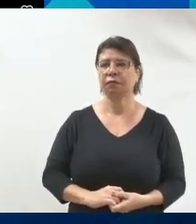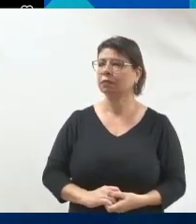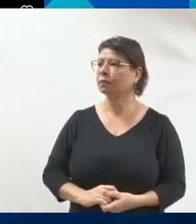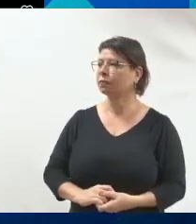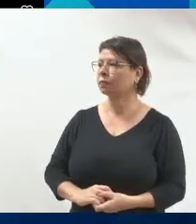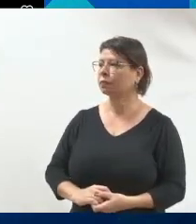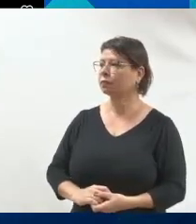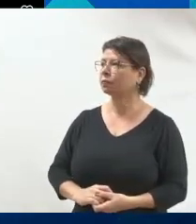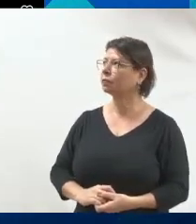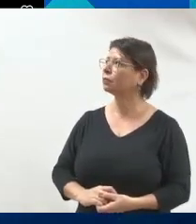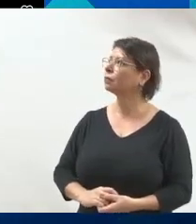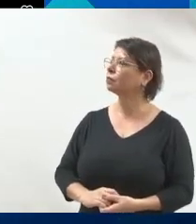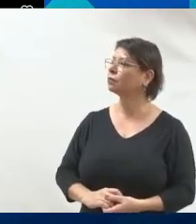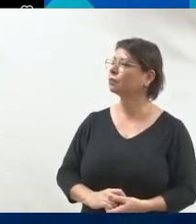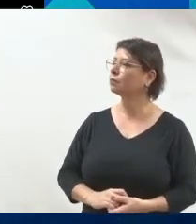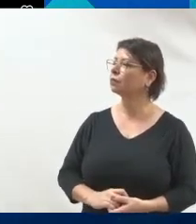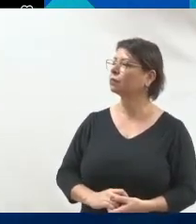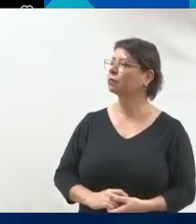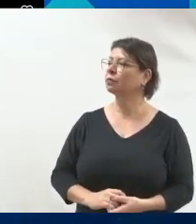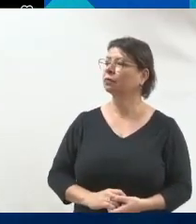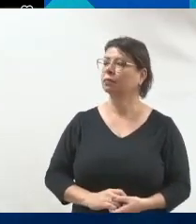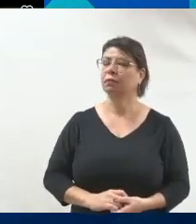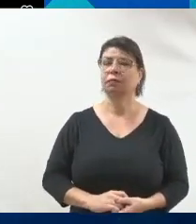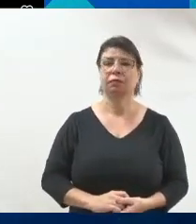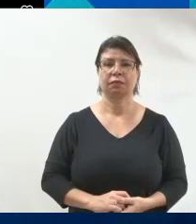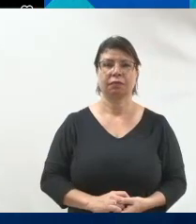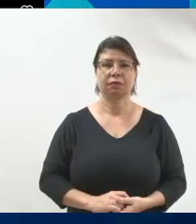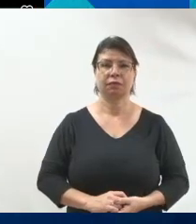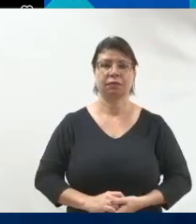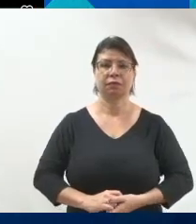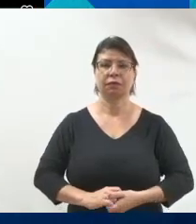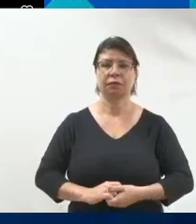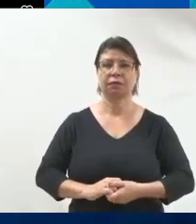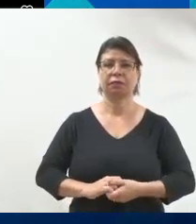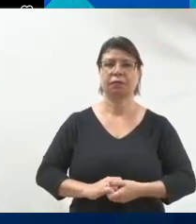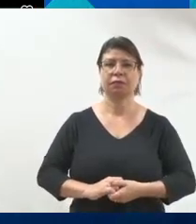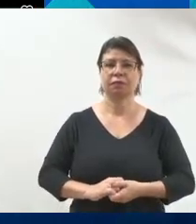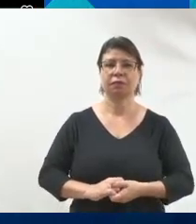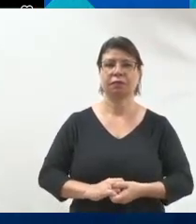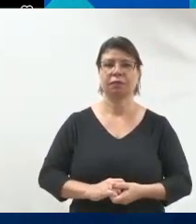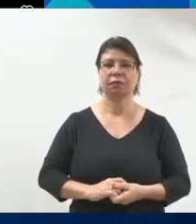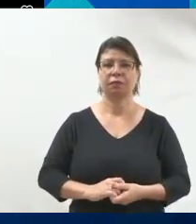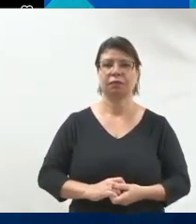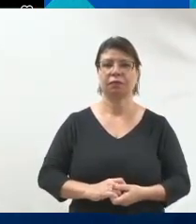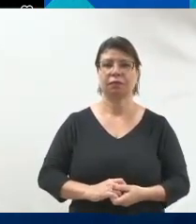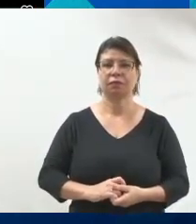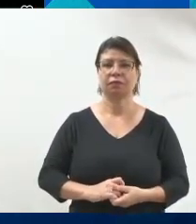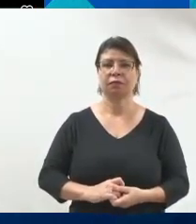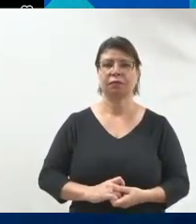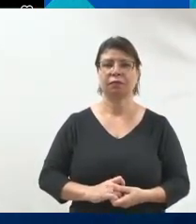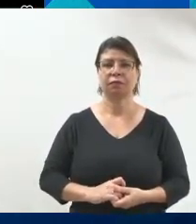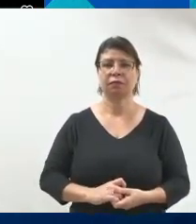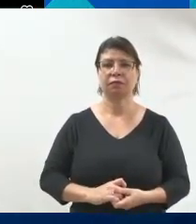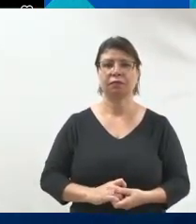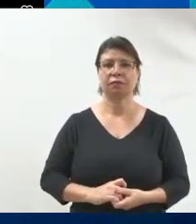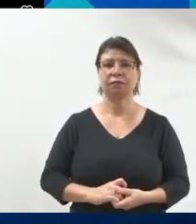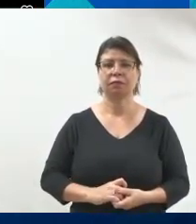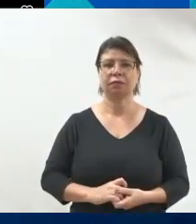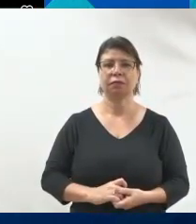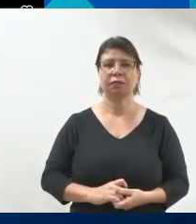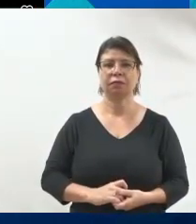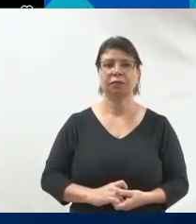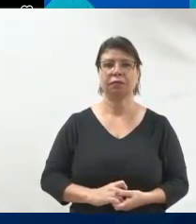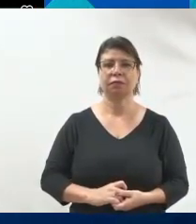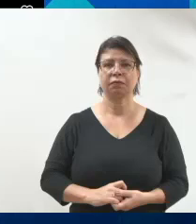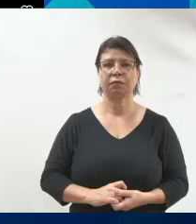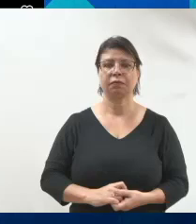entregou a Sofia e encarimbou o pezinho. Então, eu tatuei aqui e toda hora eu precisava olhar para essa frase, precisava olhar para o pezinho dela, porque